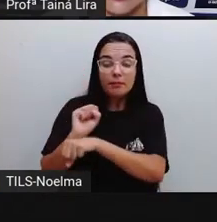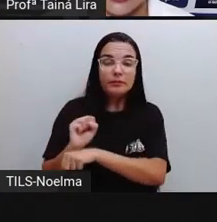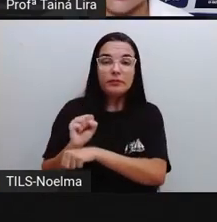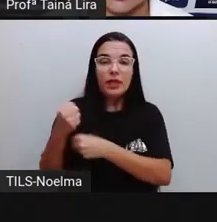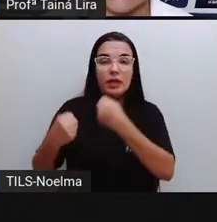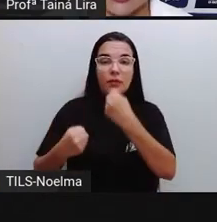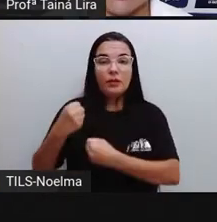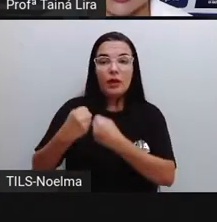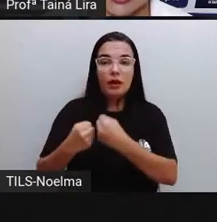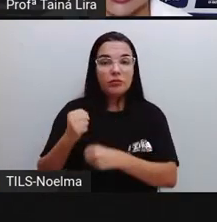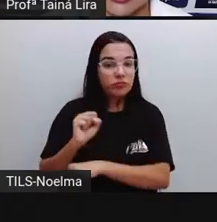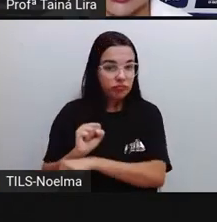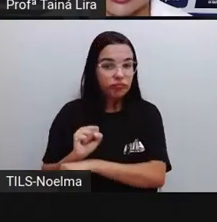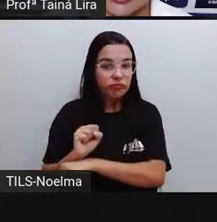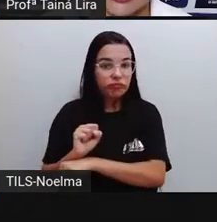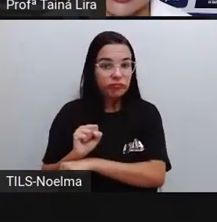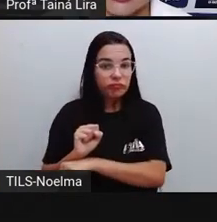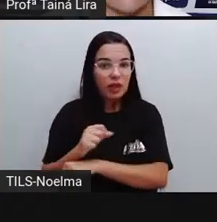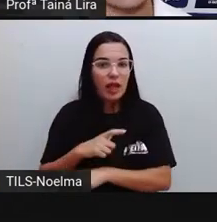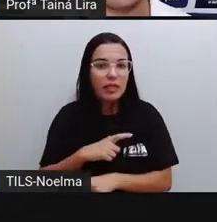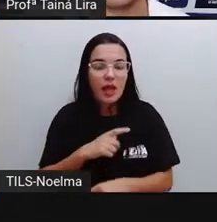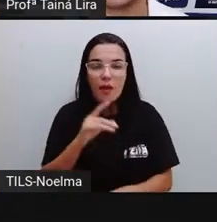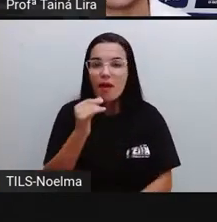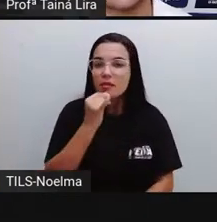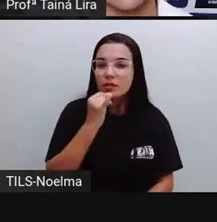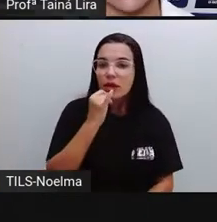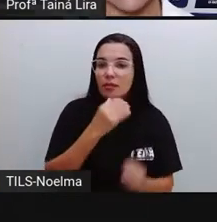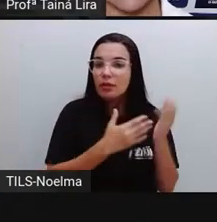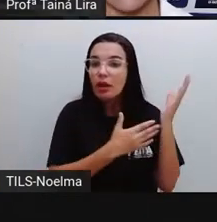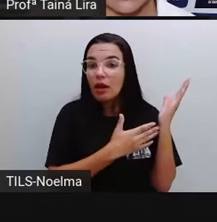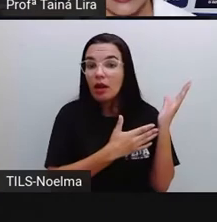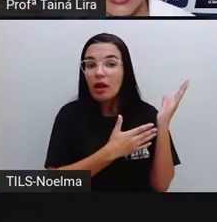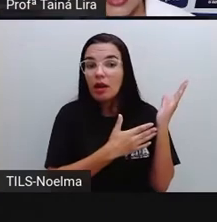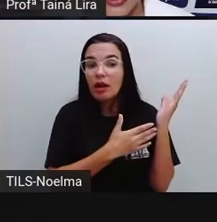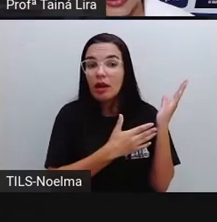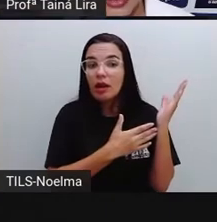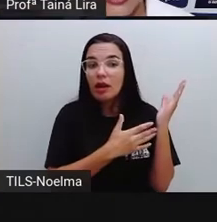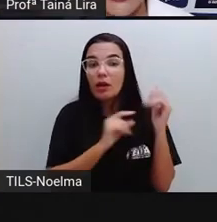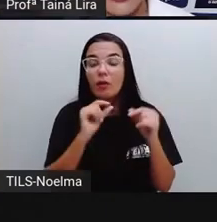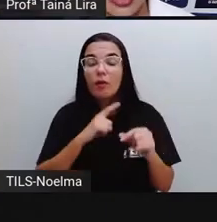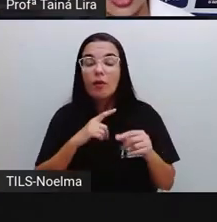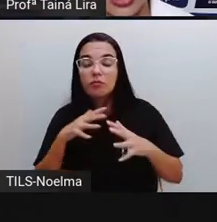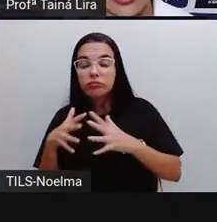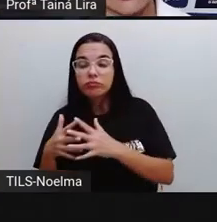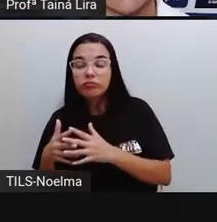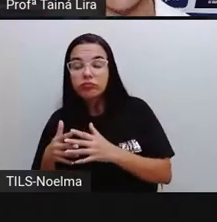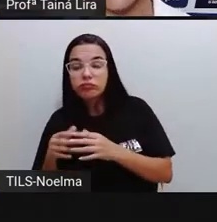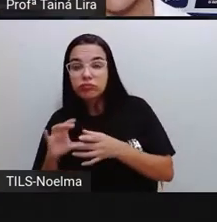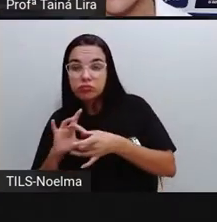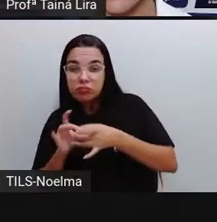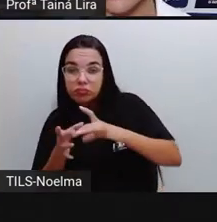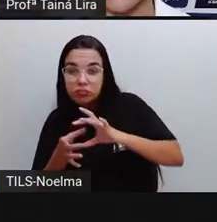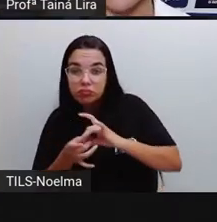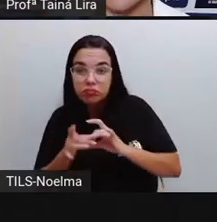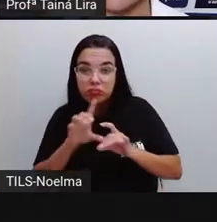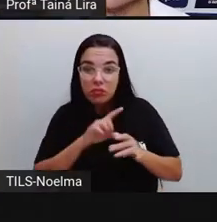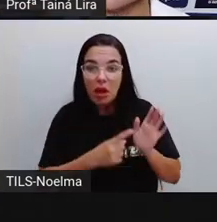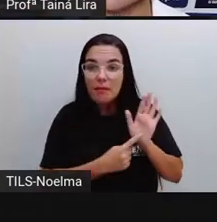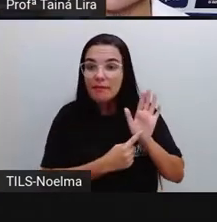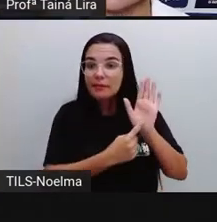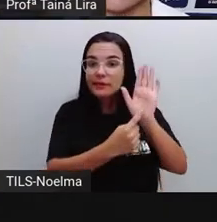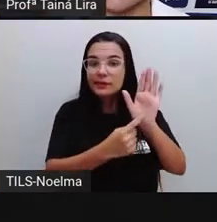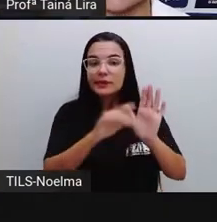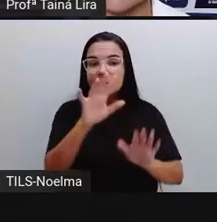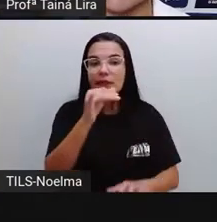A gente vai ver esses exemplos com relação às ilustrações. Então, por exemplo, se eu